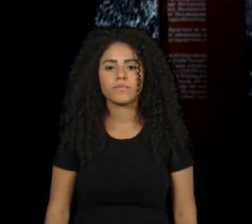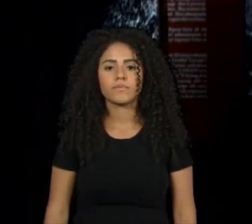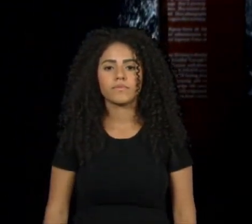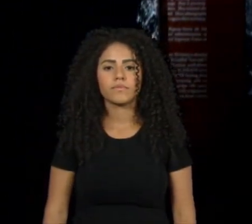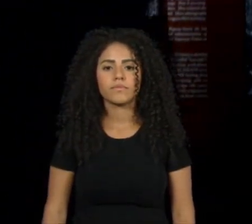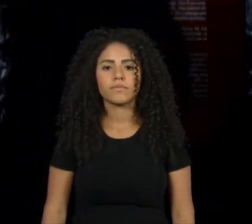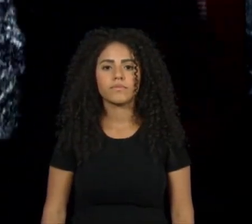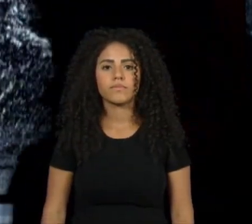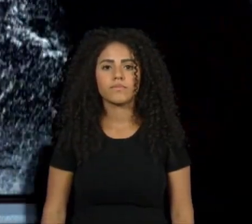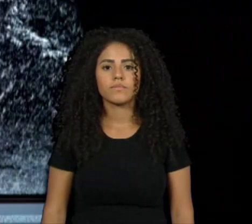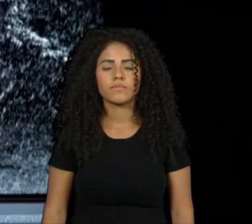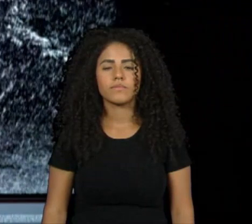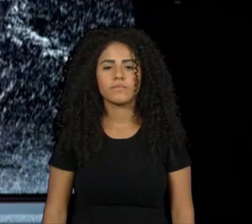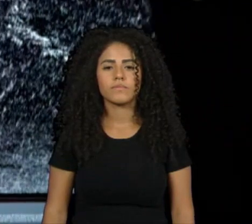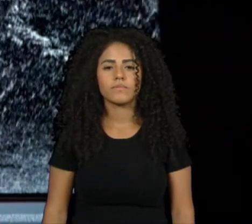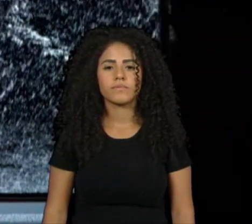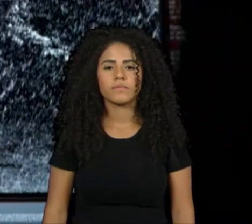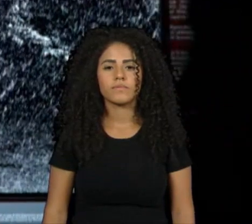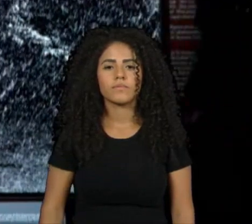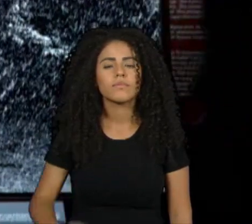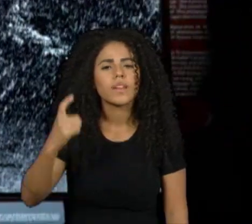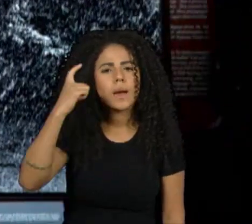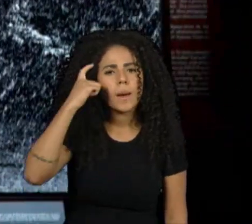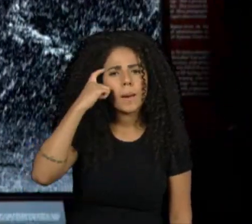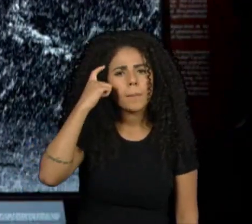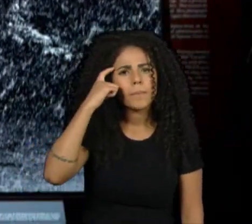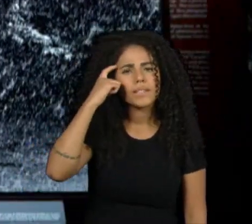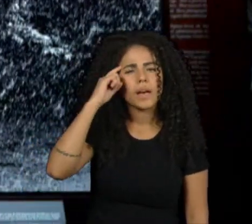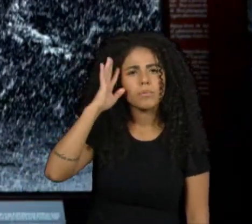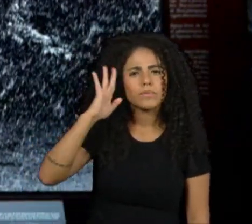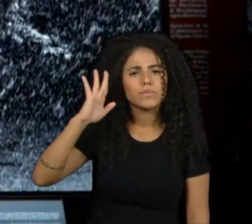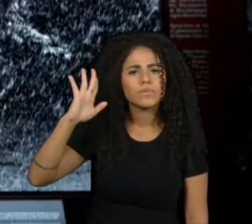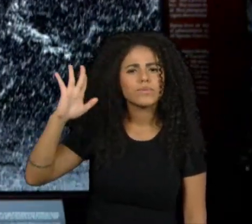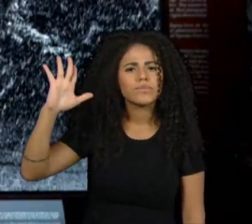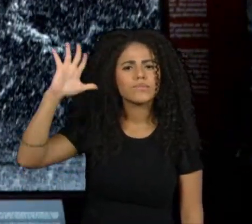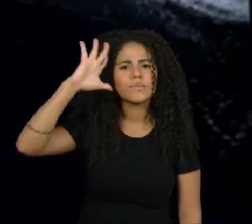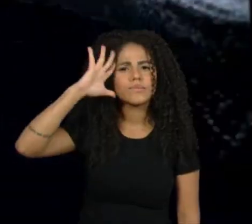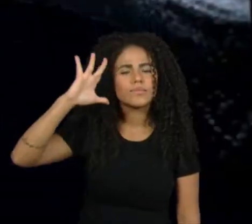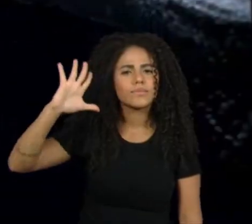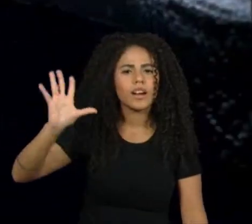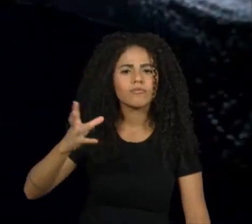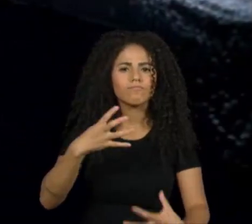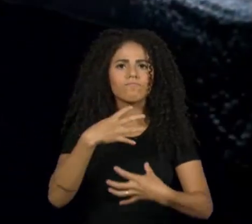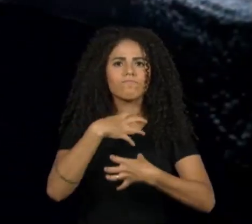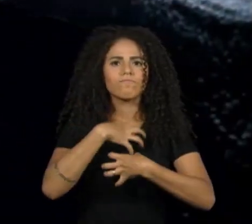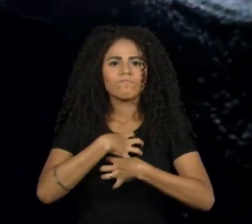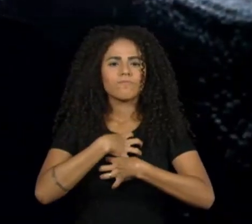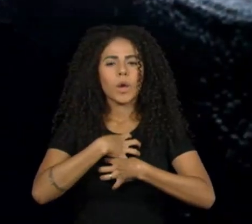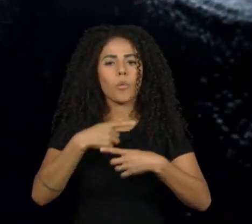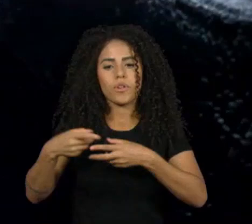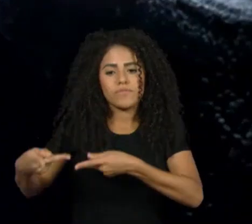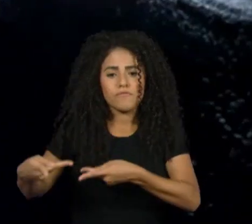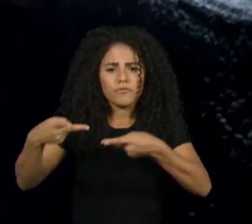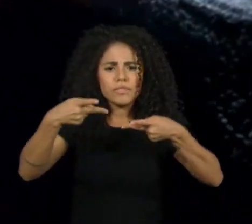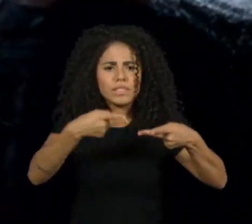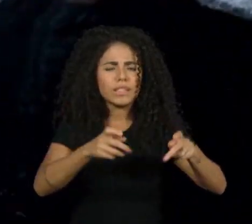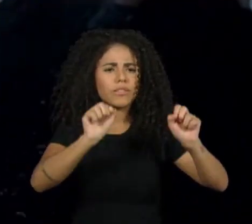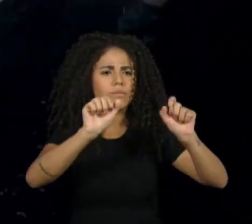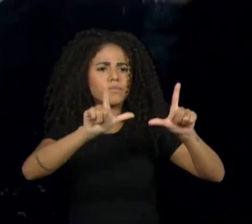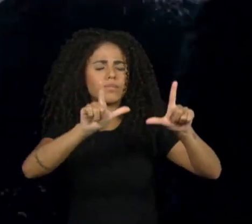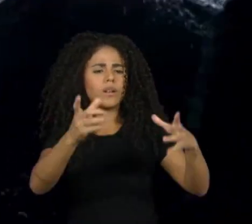Se é ilusório pensar que se pode produzir as mesmas sensações que a floresta proporciona,